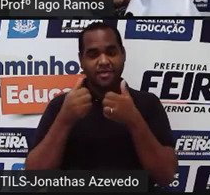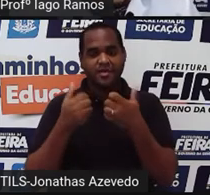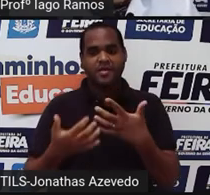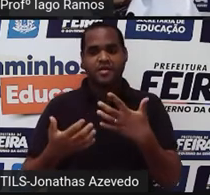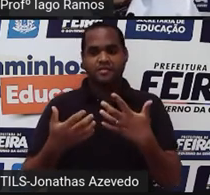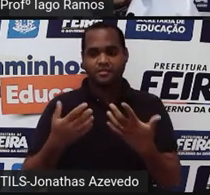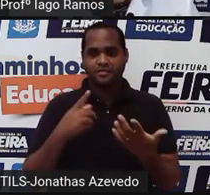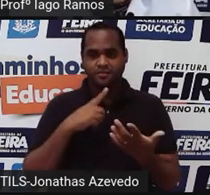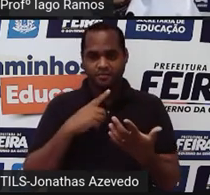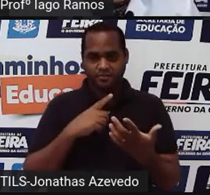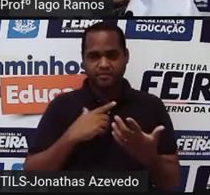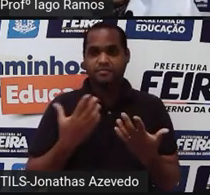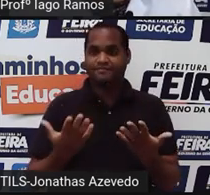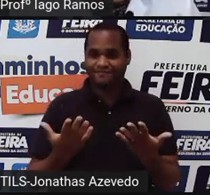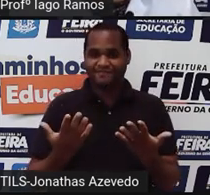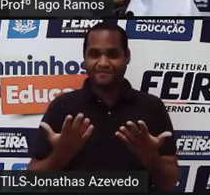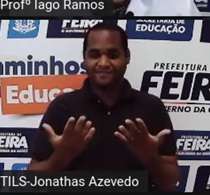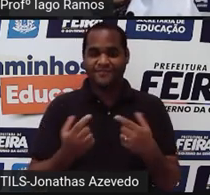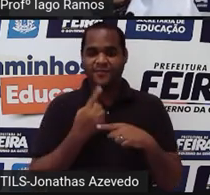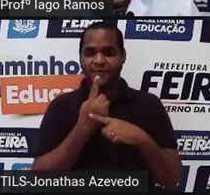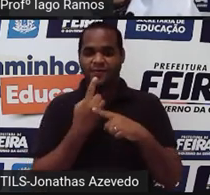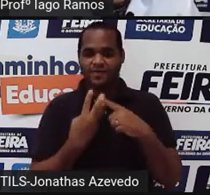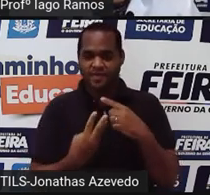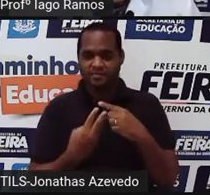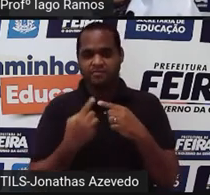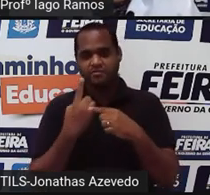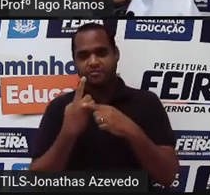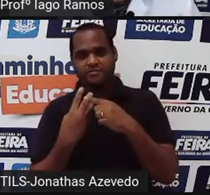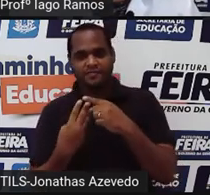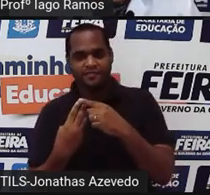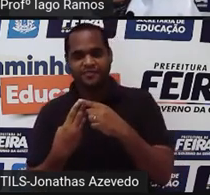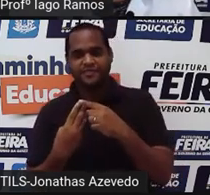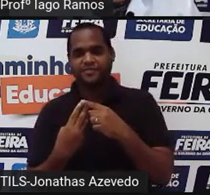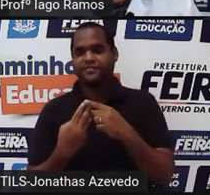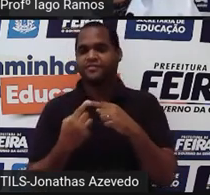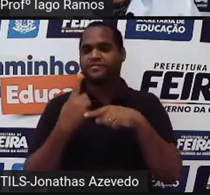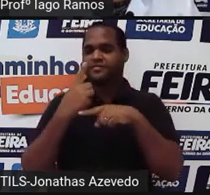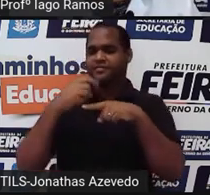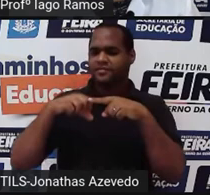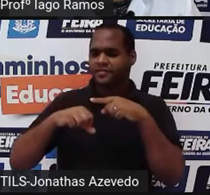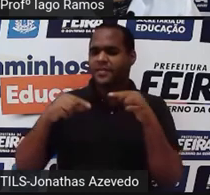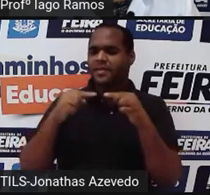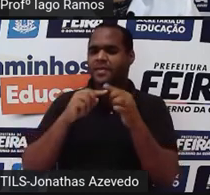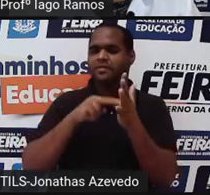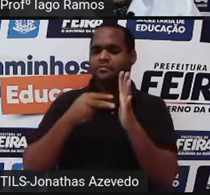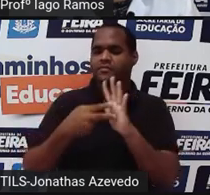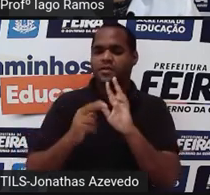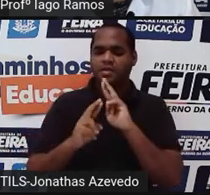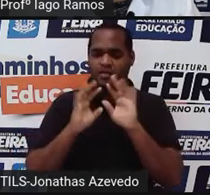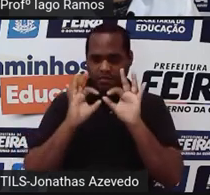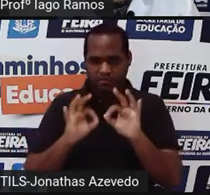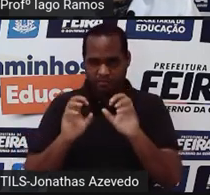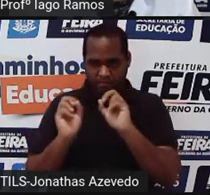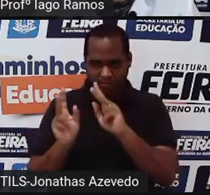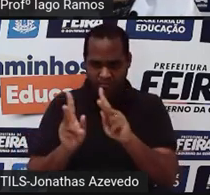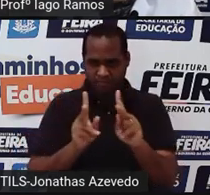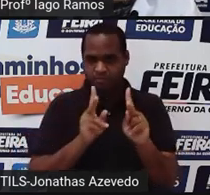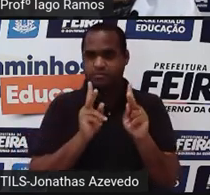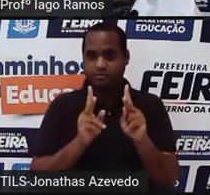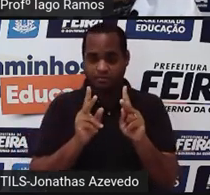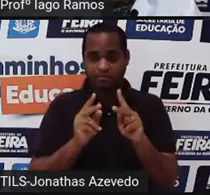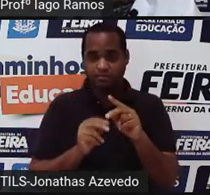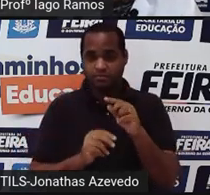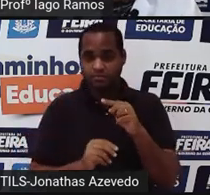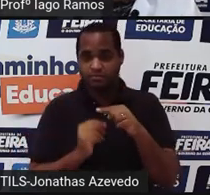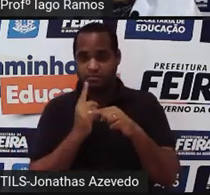vezes 1 terço é igual a 1 nono. Só que 1 nono é resultado de 1 terço elevado a 2. Porque se eu fizer